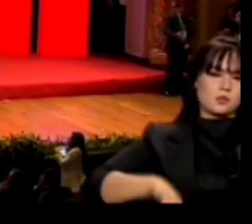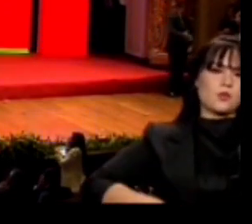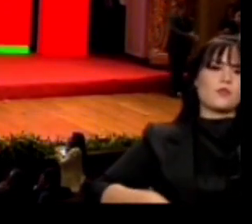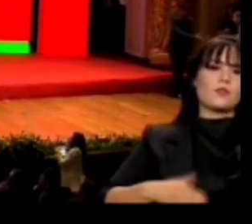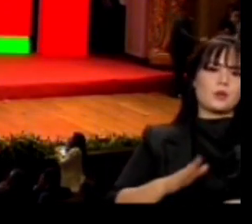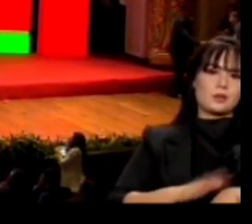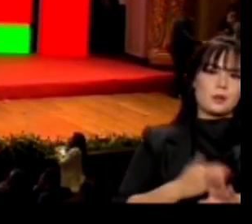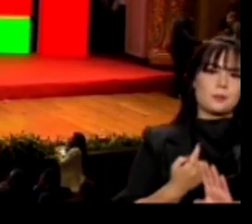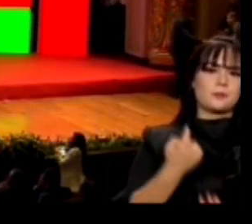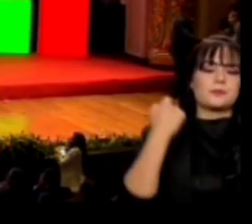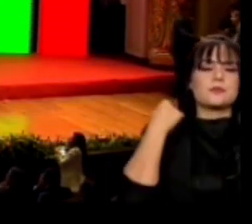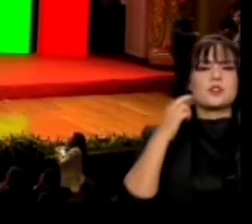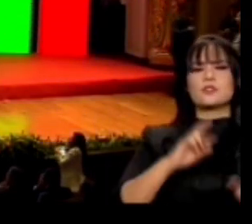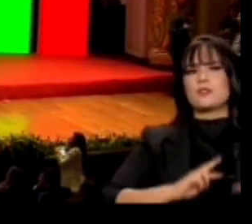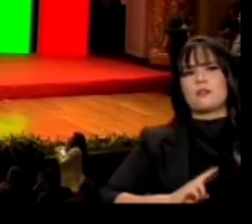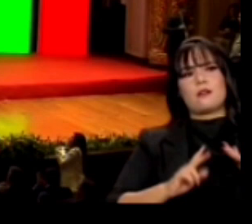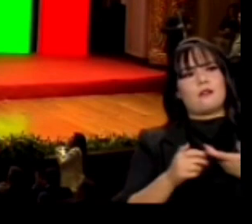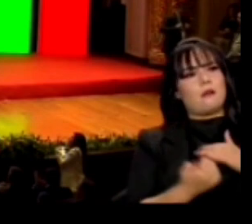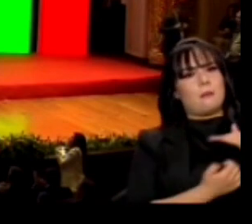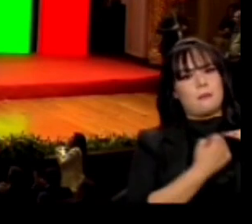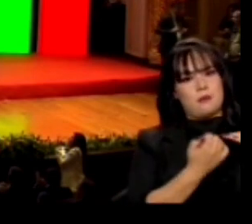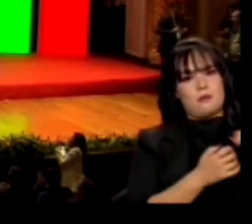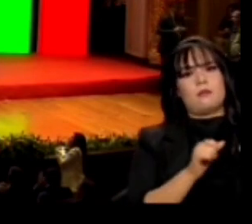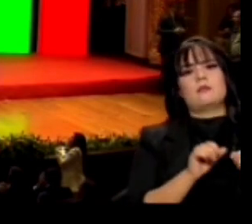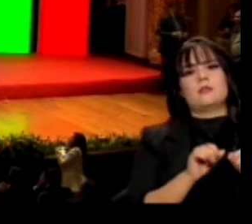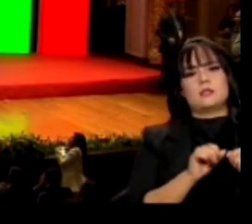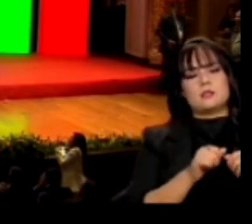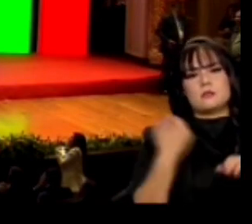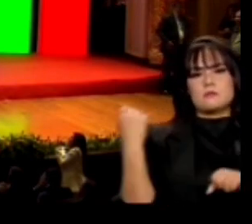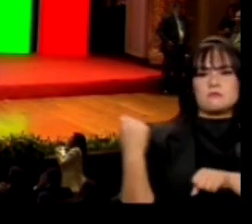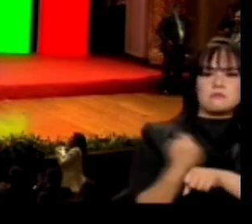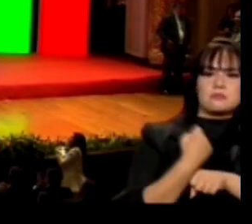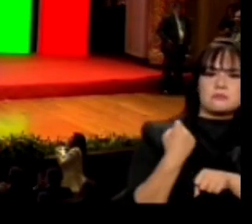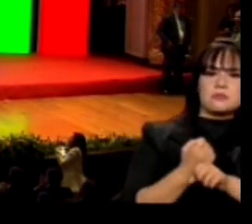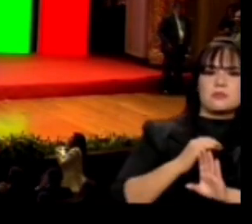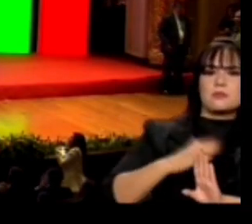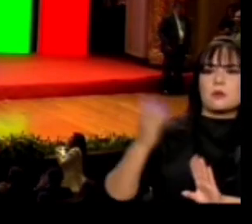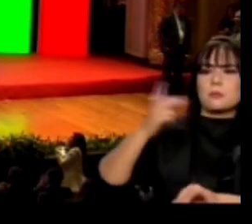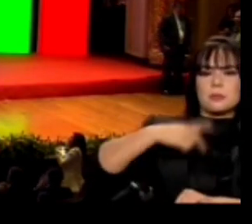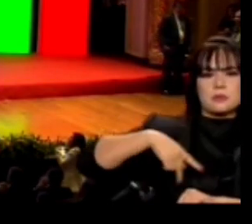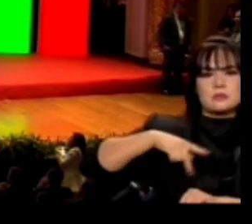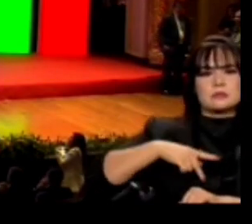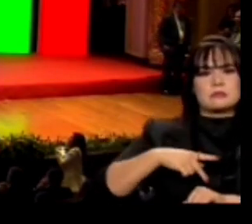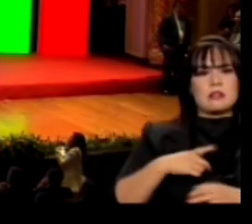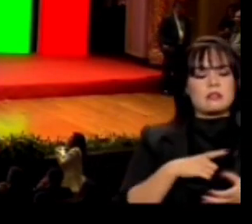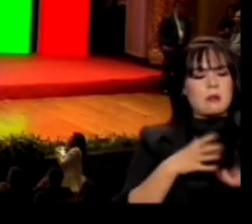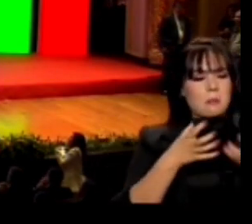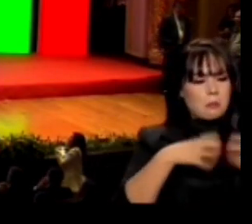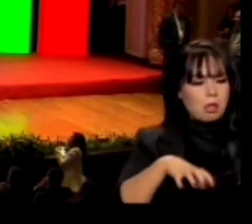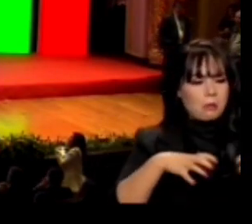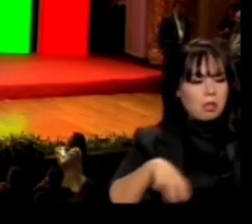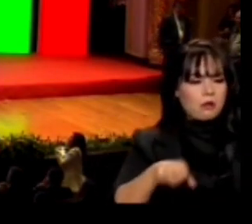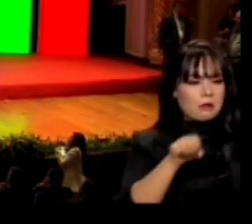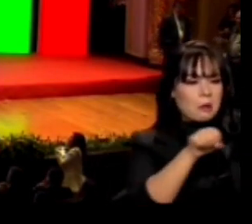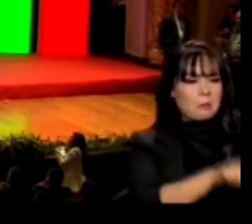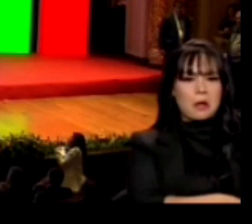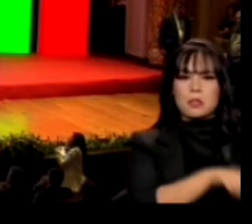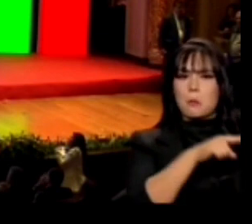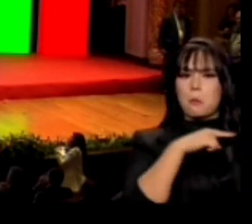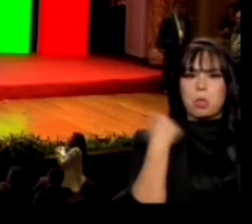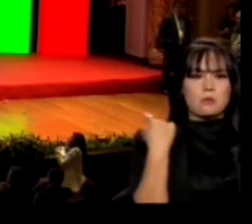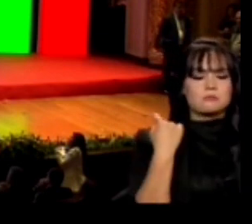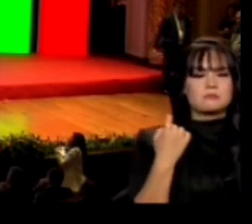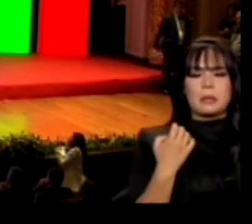Muitas das nossas empresas que faziam grandes obras no exterior foram desmontadas, foram quebradas